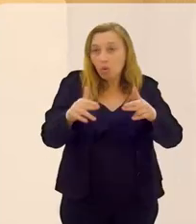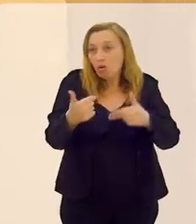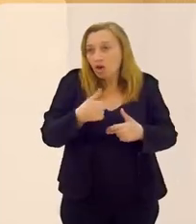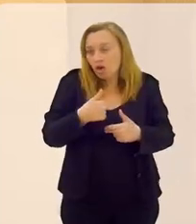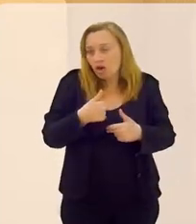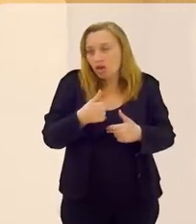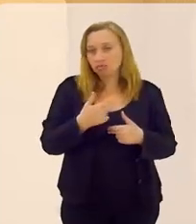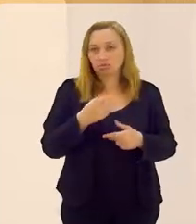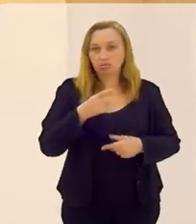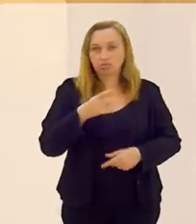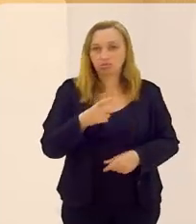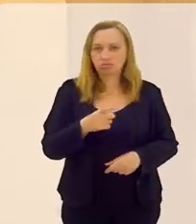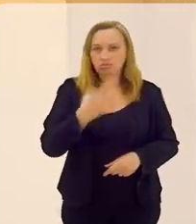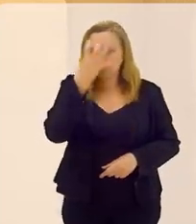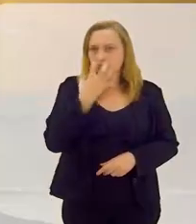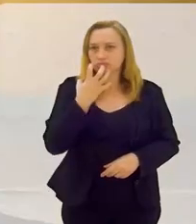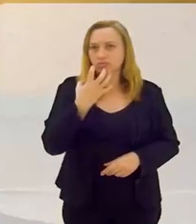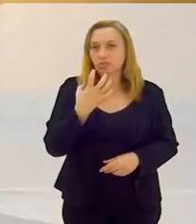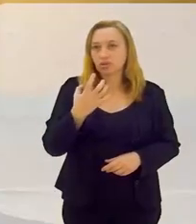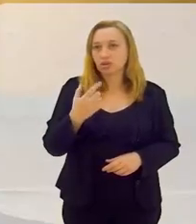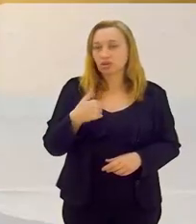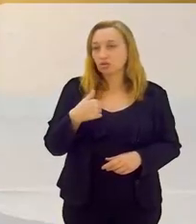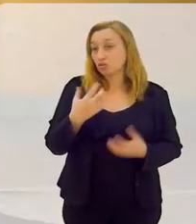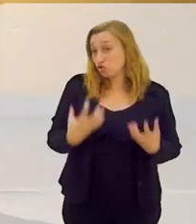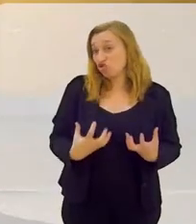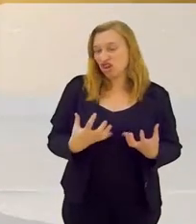fechada, mas não sou carrancuda. Não.